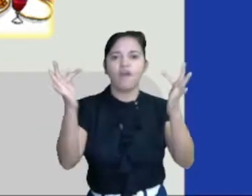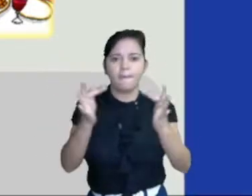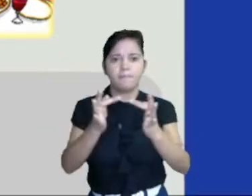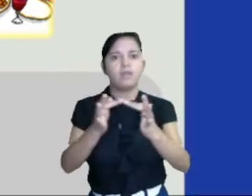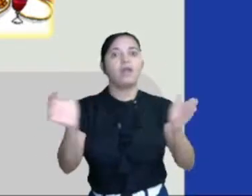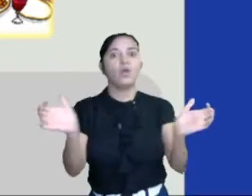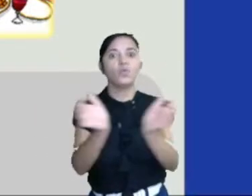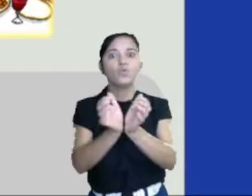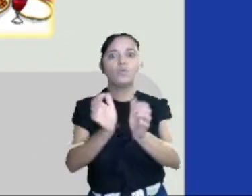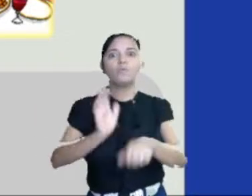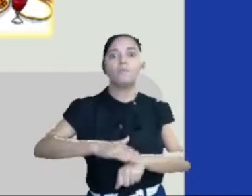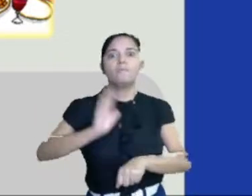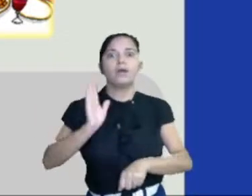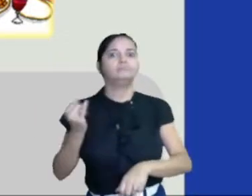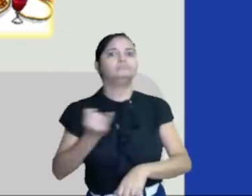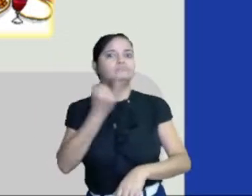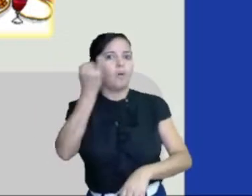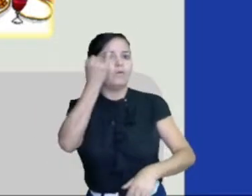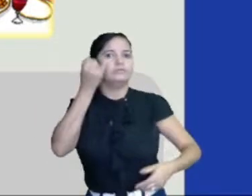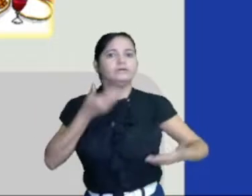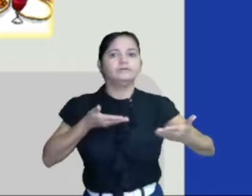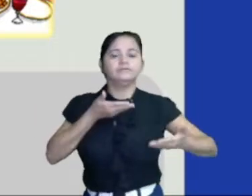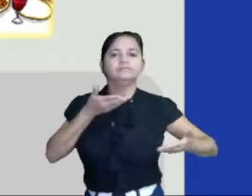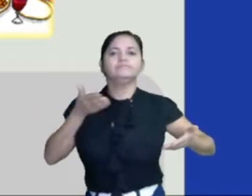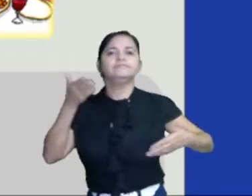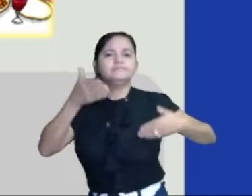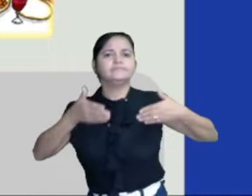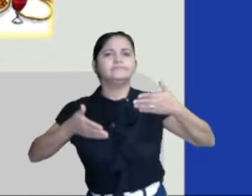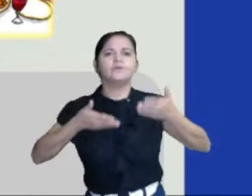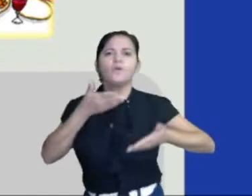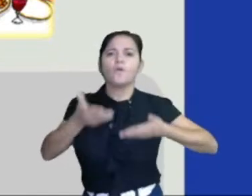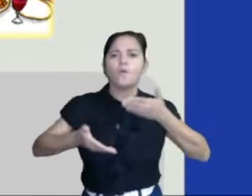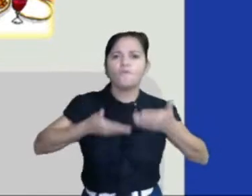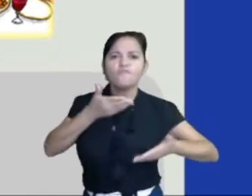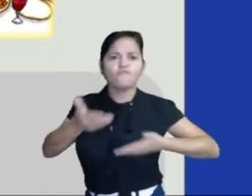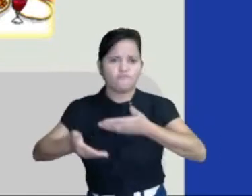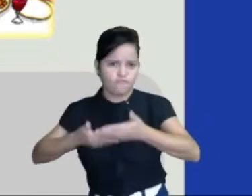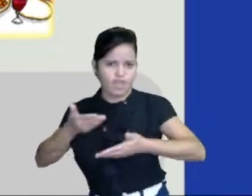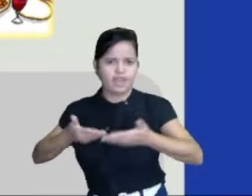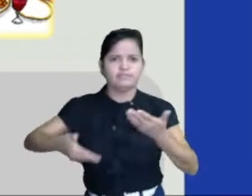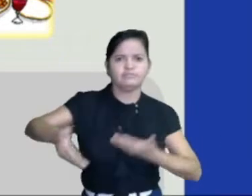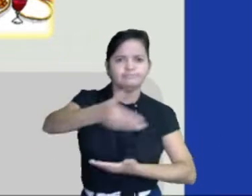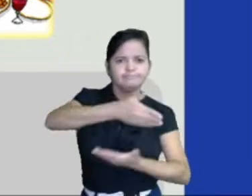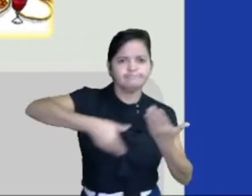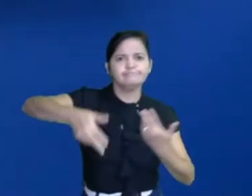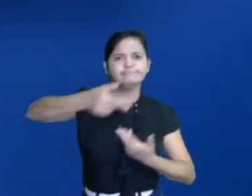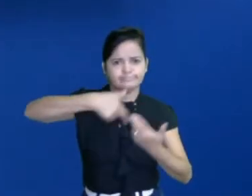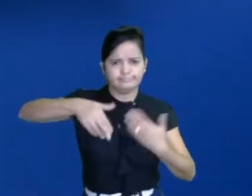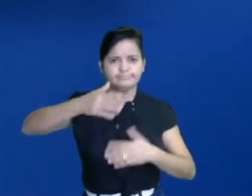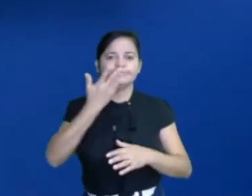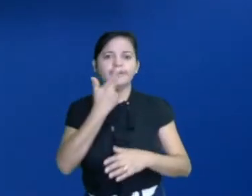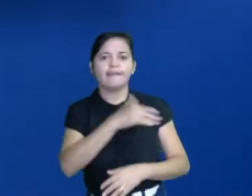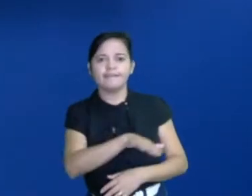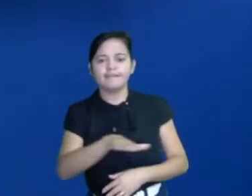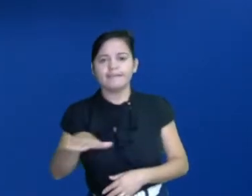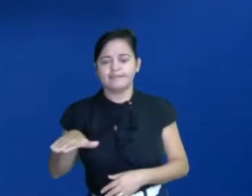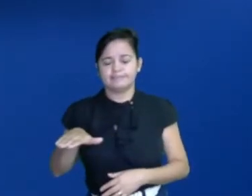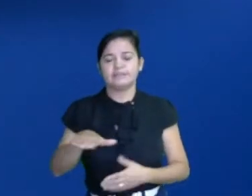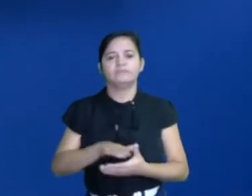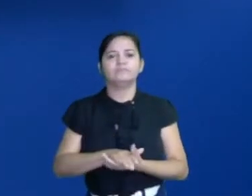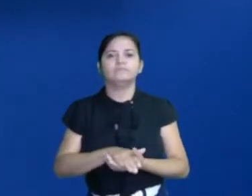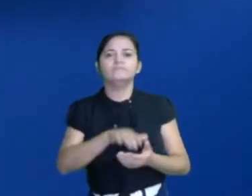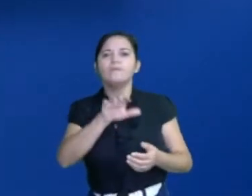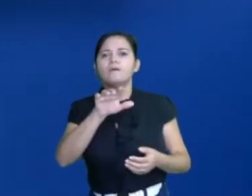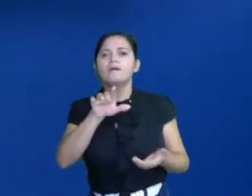grupo de convivência de uma criança. Grupo de convivência, crianças, é aqueles